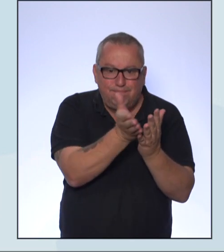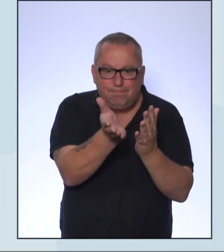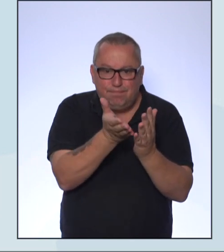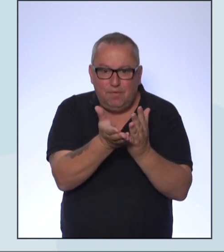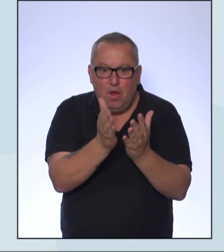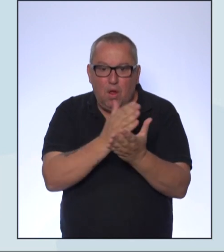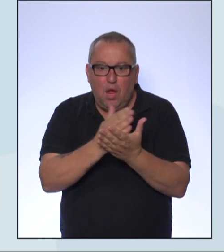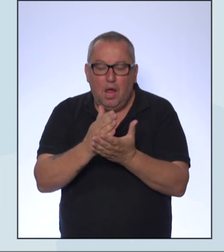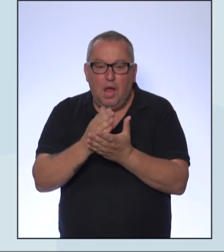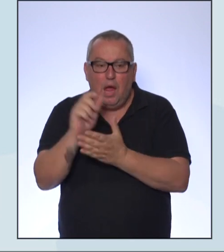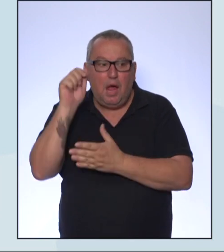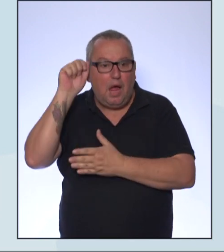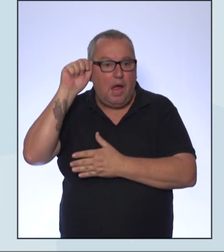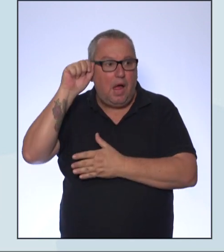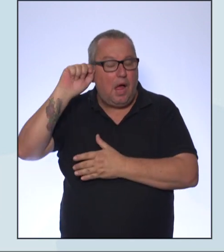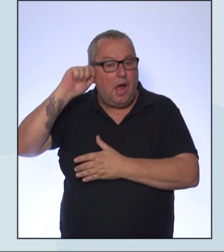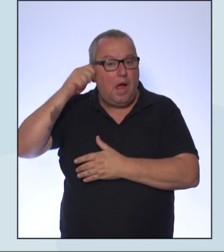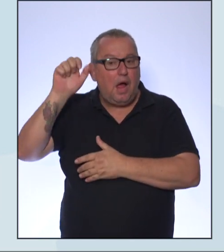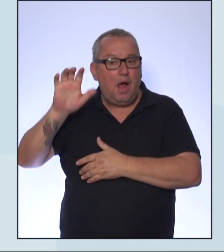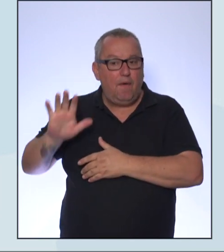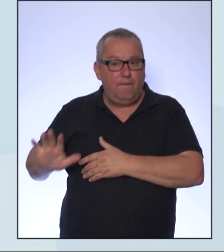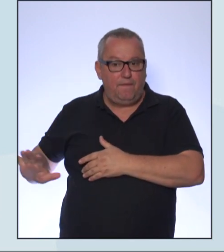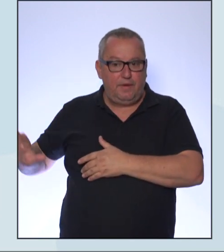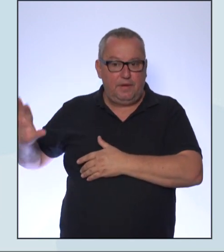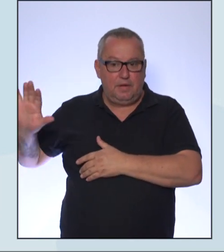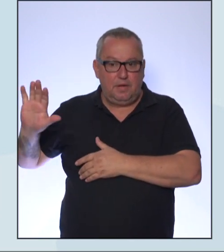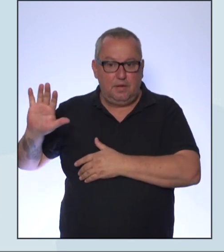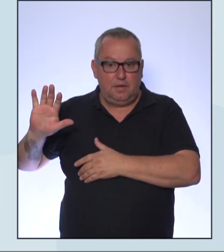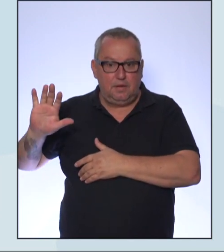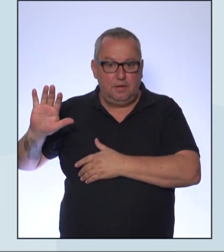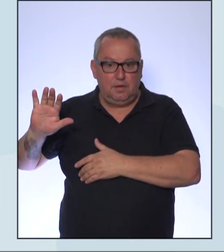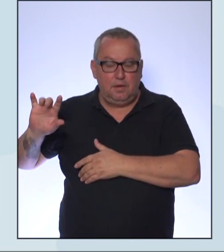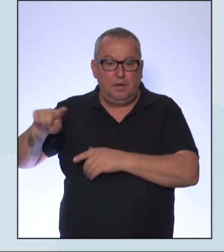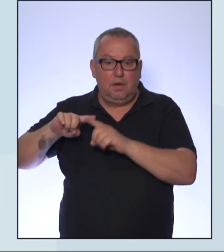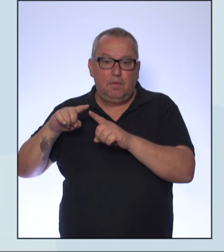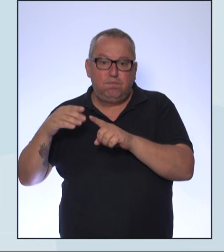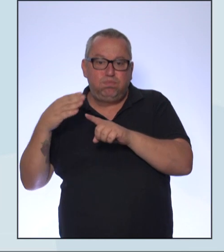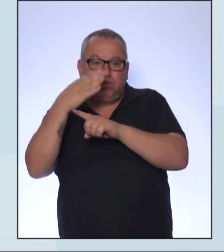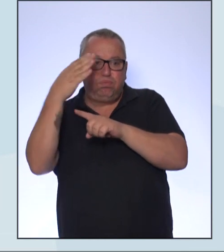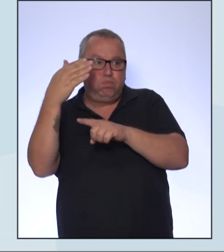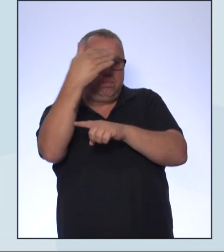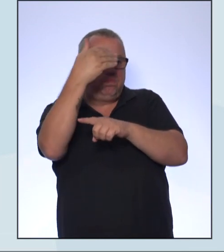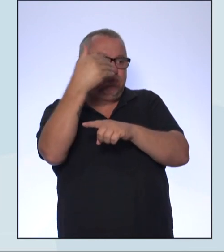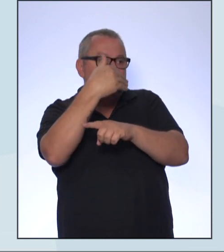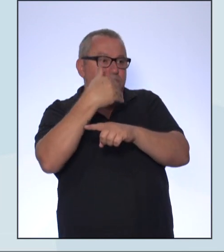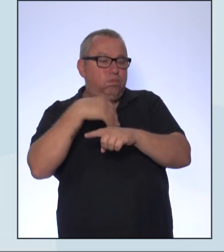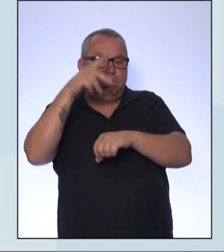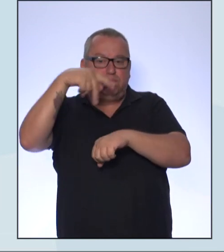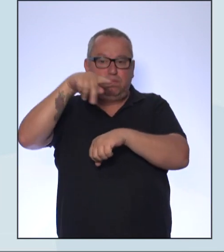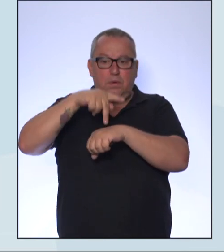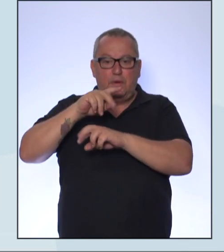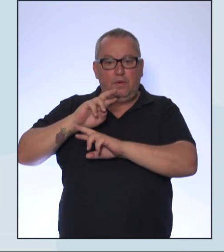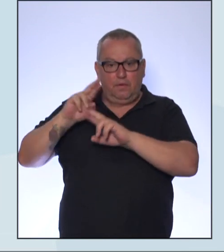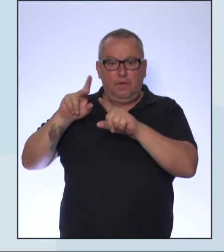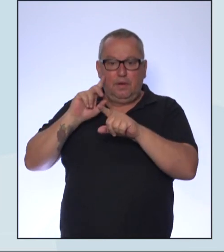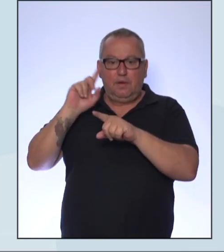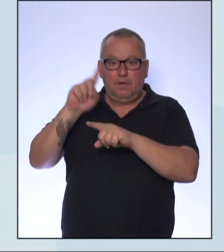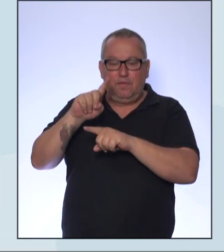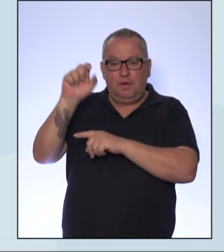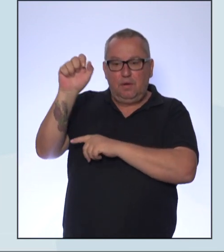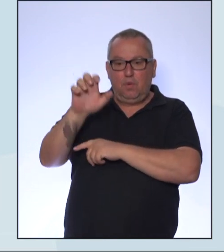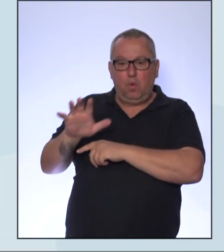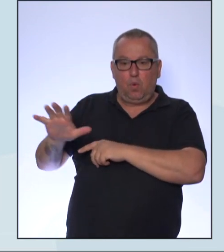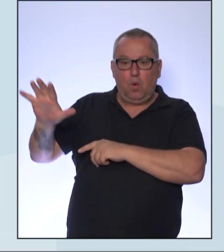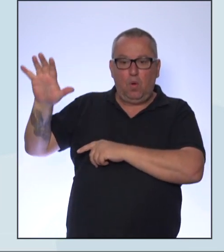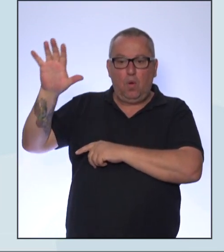África. Então, ela sai da África e vai sentido aos outros continentes. Então, passando aí pela Europa,